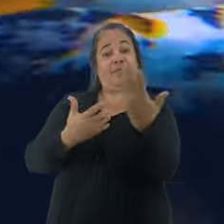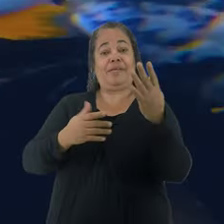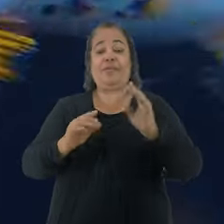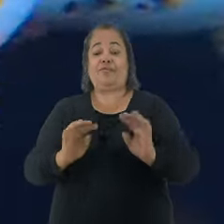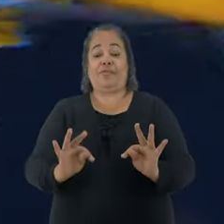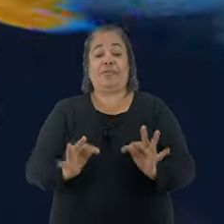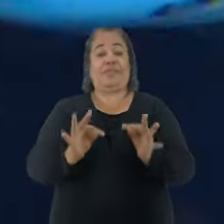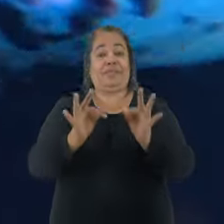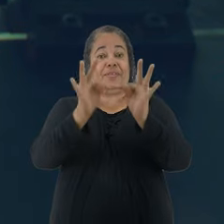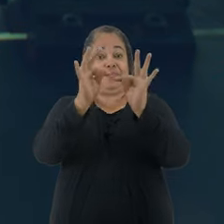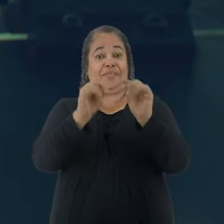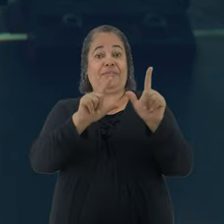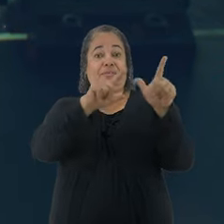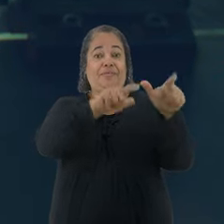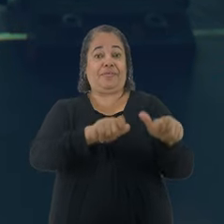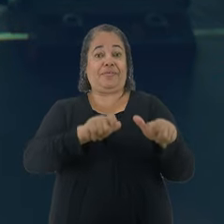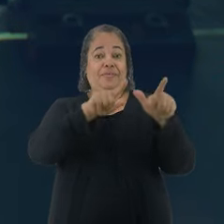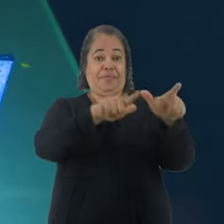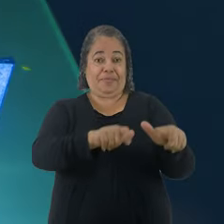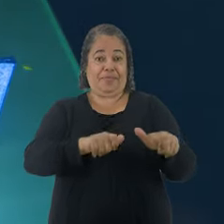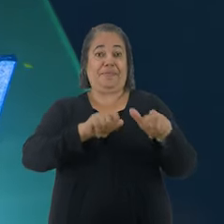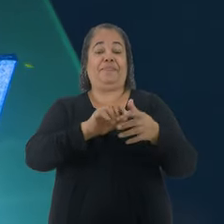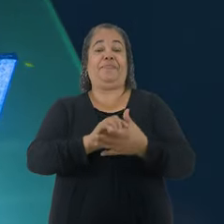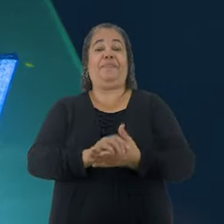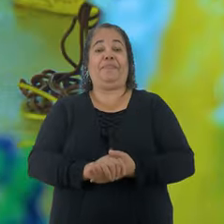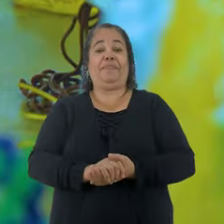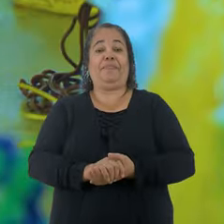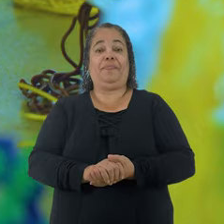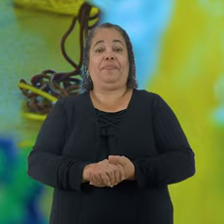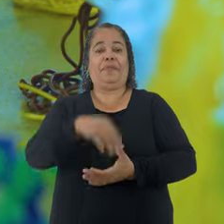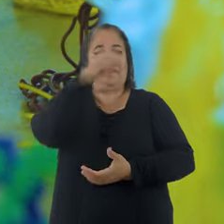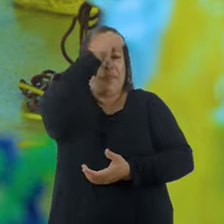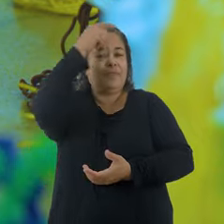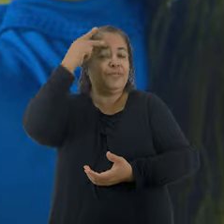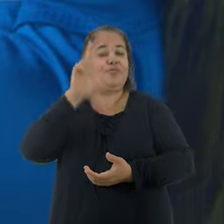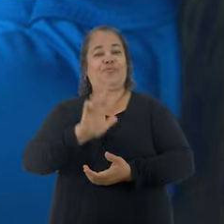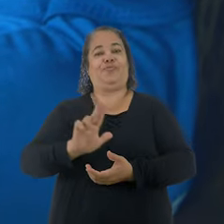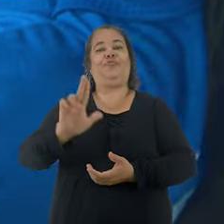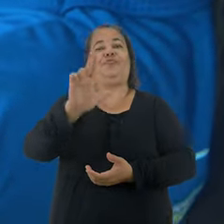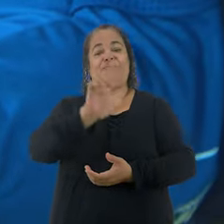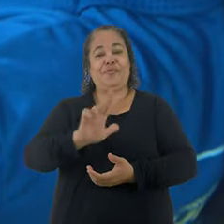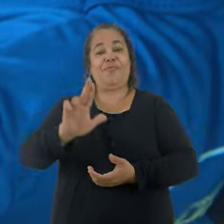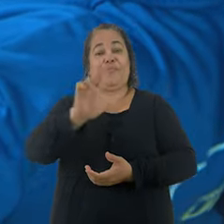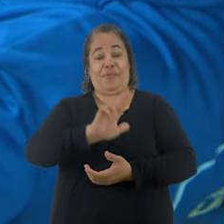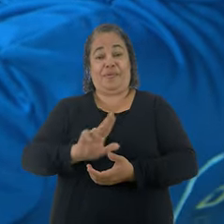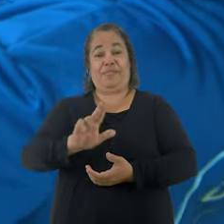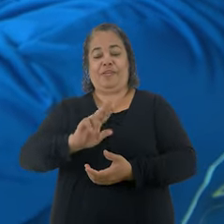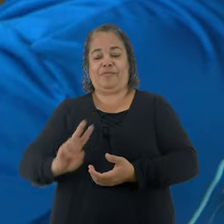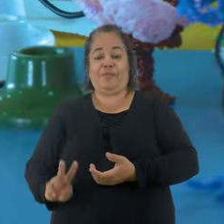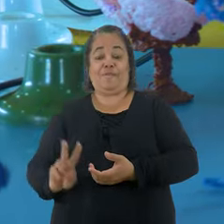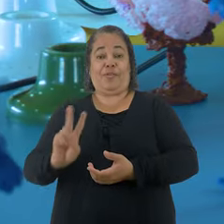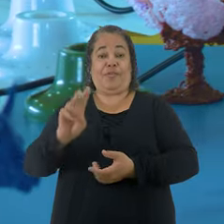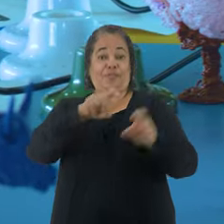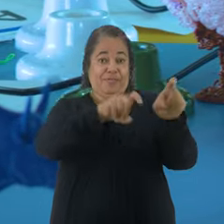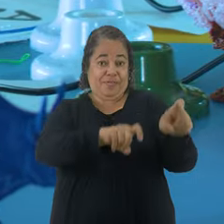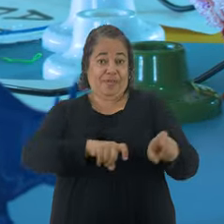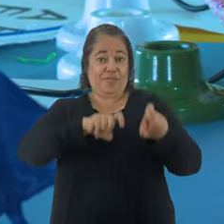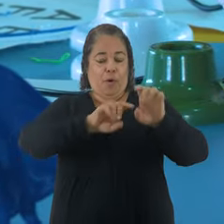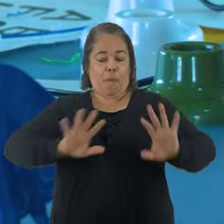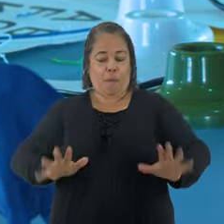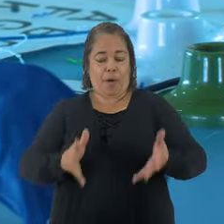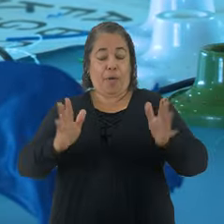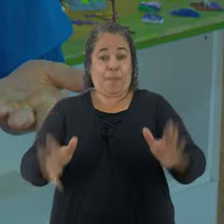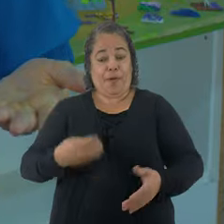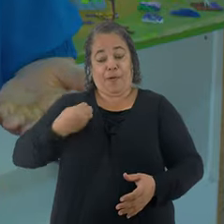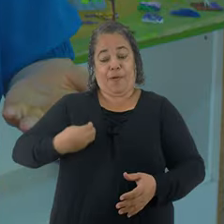e nascentes e muita tecnologia com o Agrolab. Prefeitura de Uberlândia.